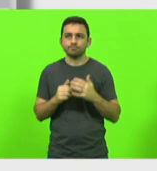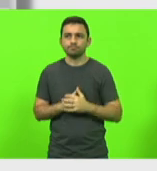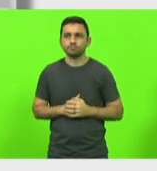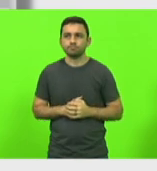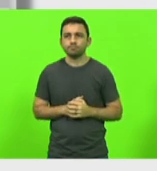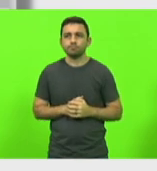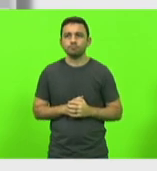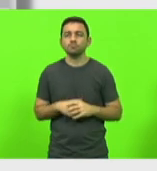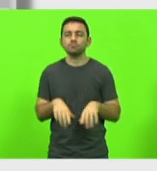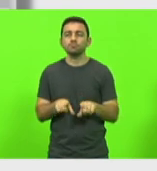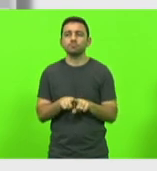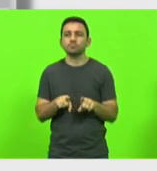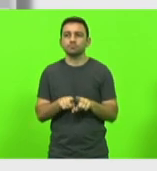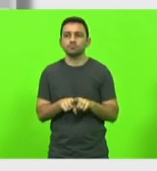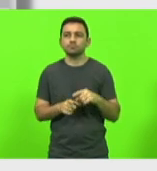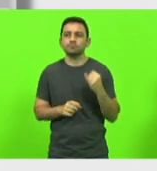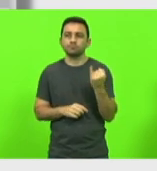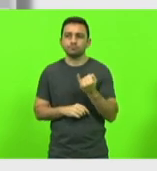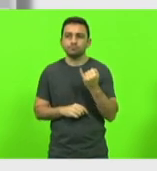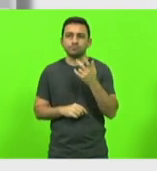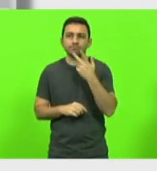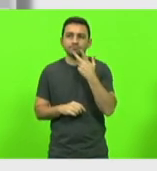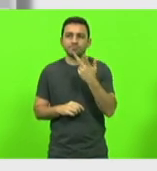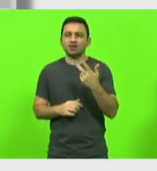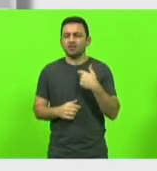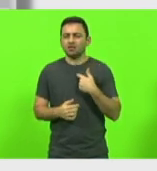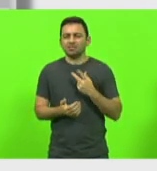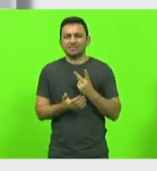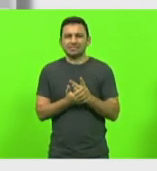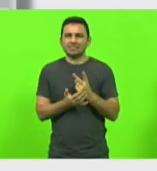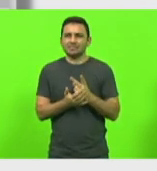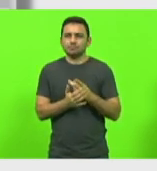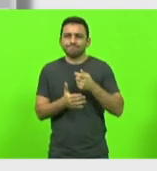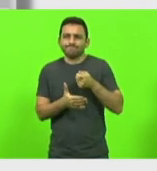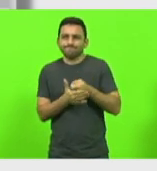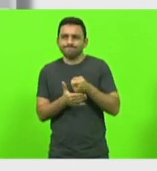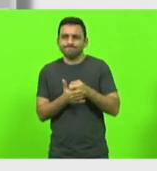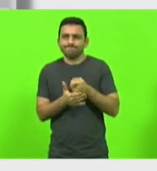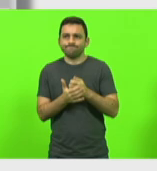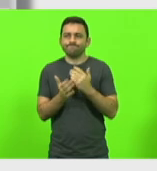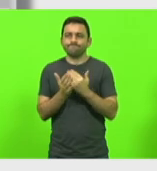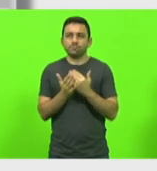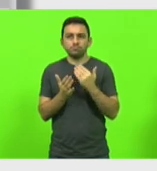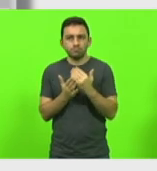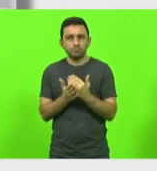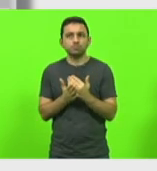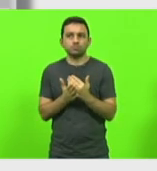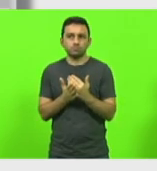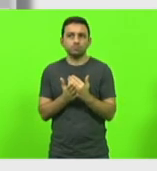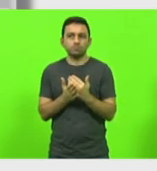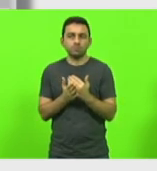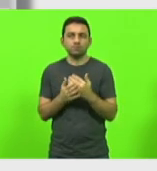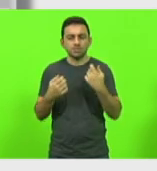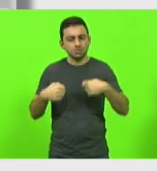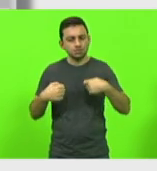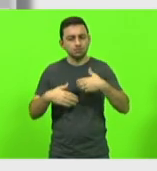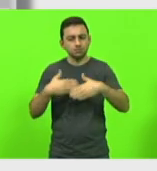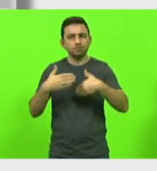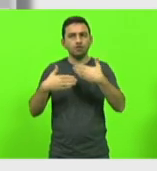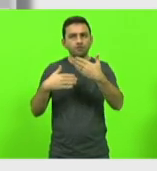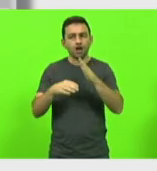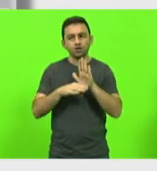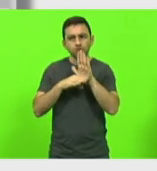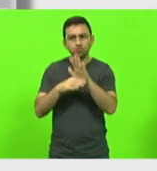importante dizer que eu sempre sou muito rígida na cobrança, acho que nós precisamos construir oportunidades,